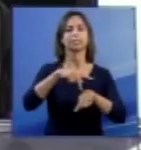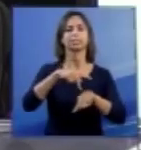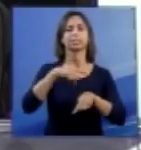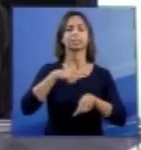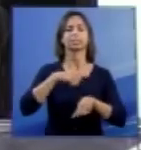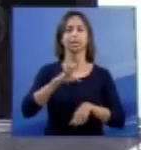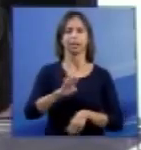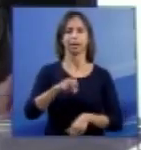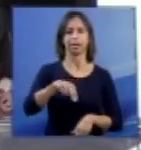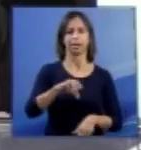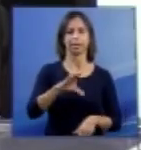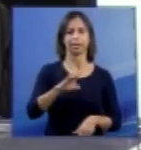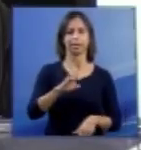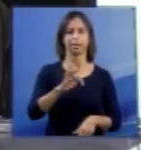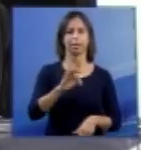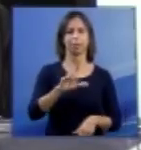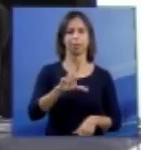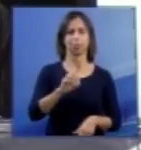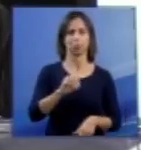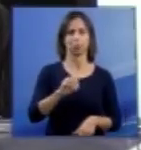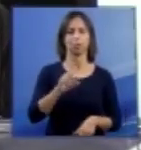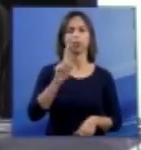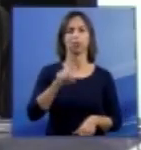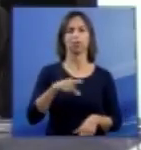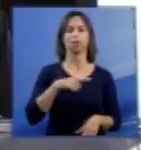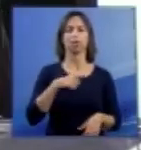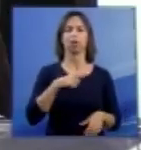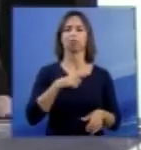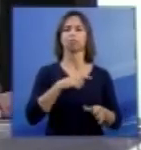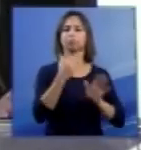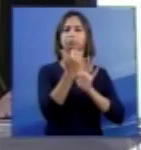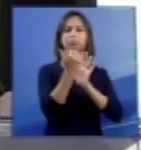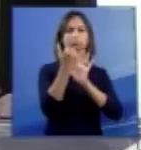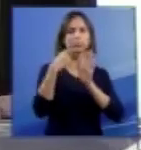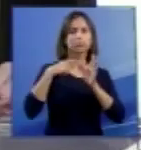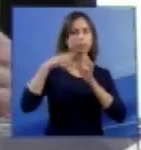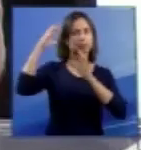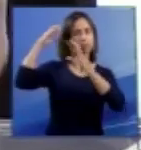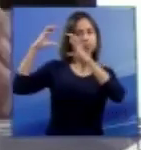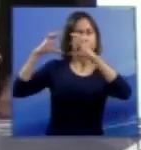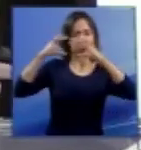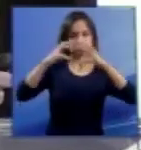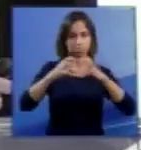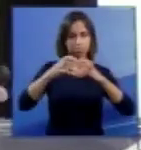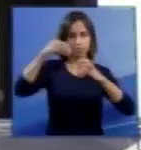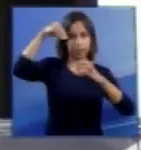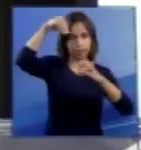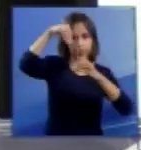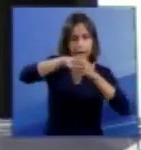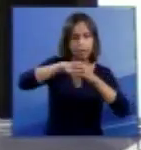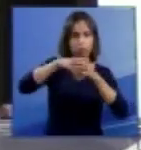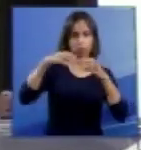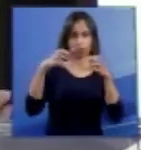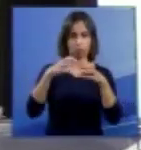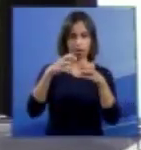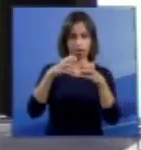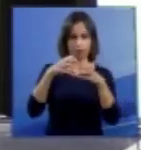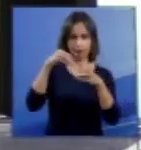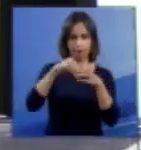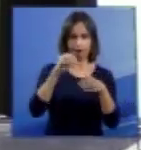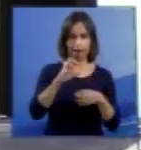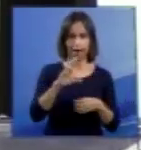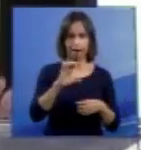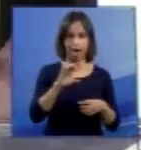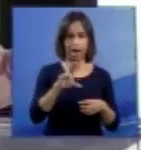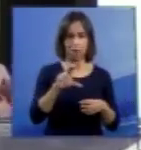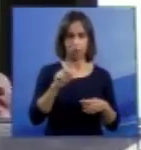encéfalo é a parte do sistema nervoso e a massa cerebral contida dentro da cavidade craniana. E ela é